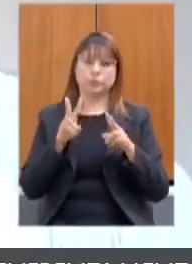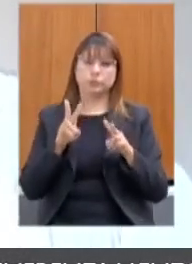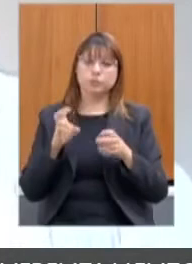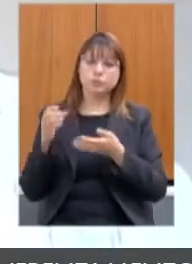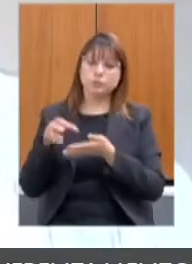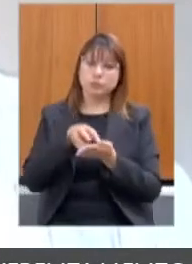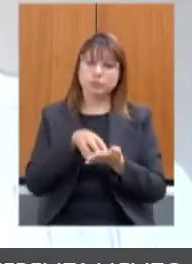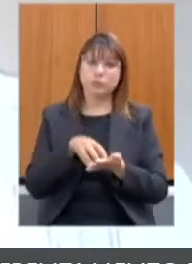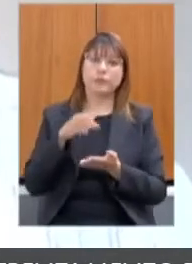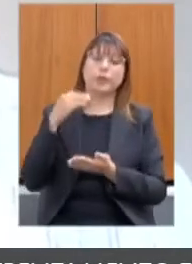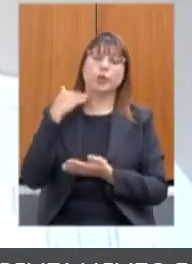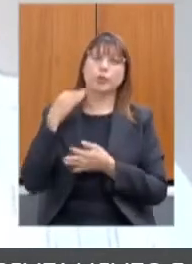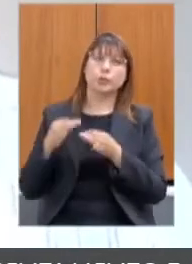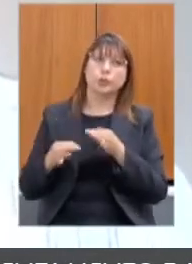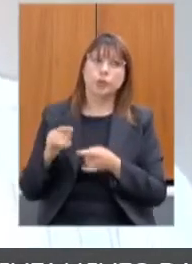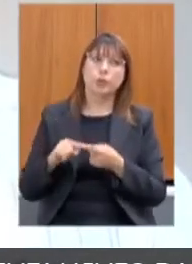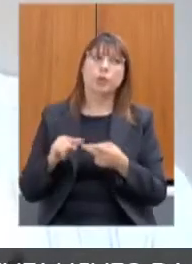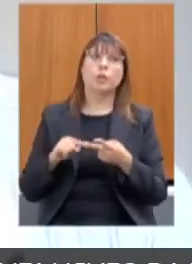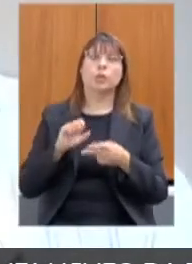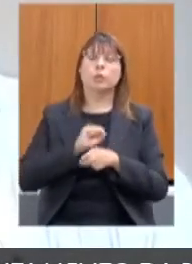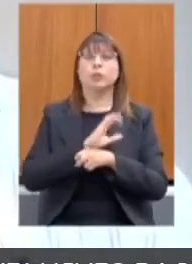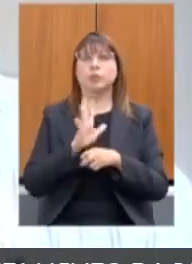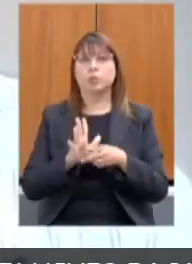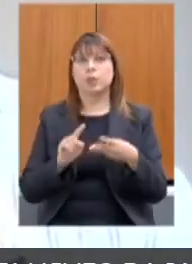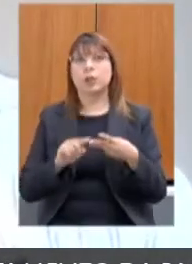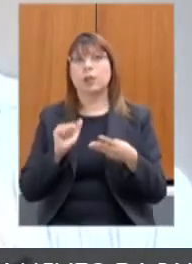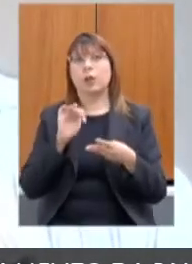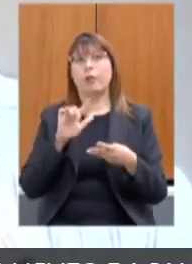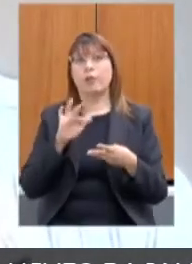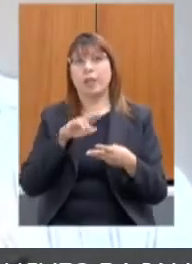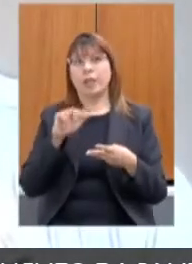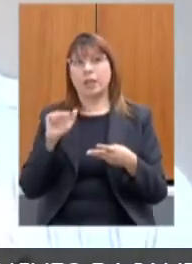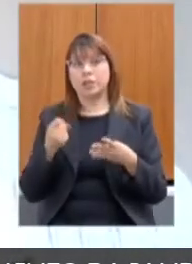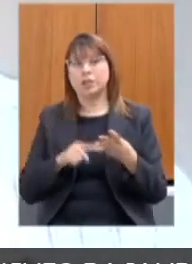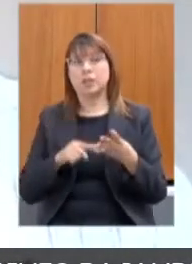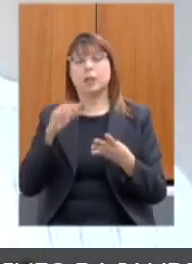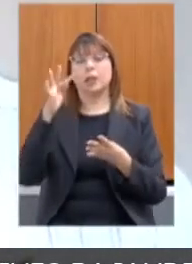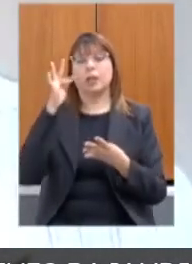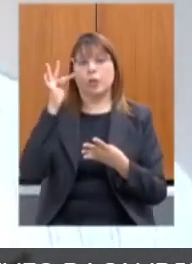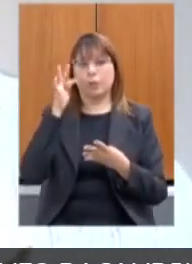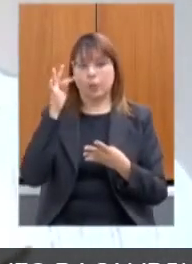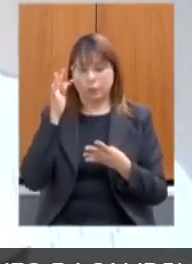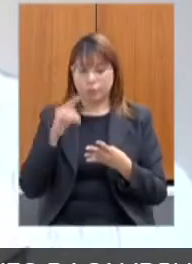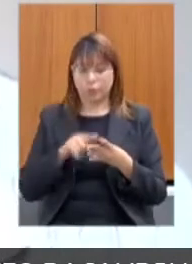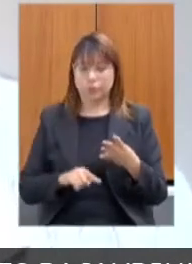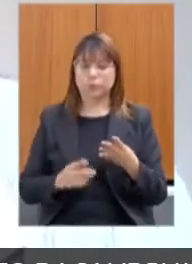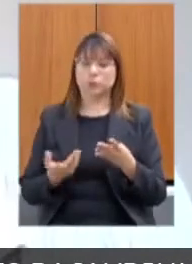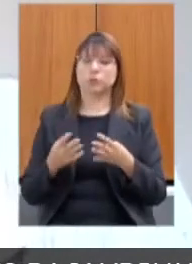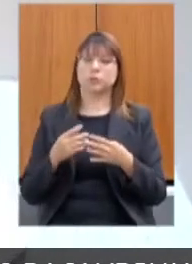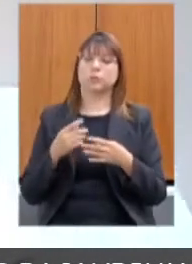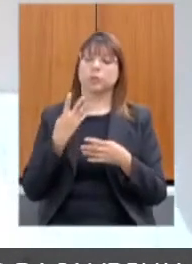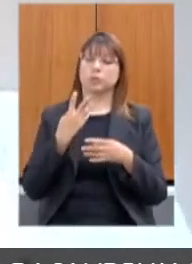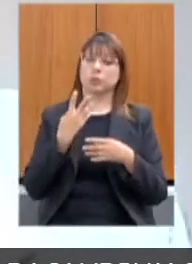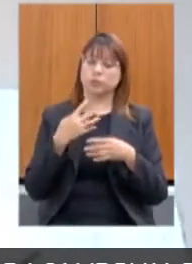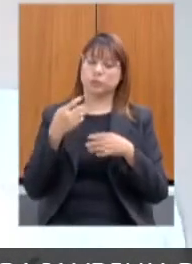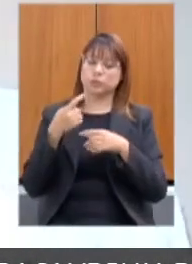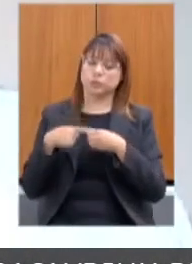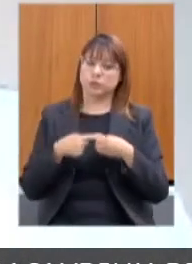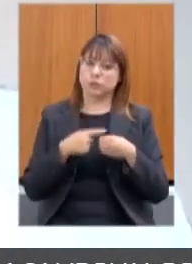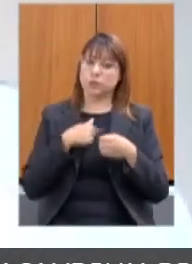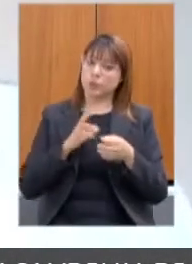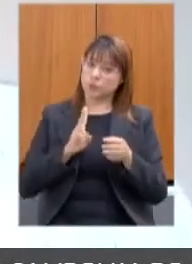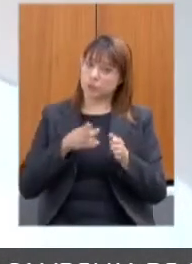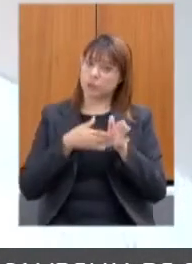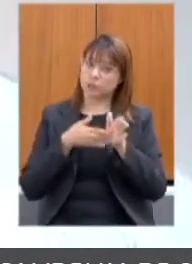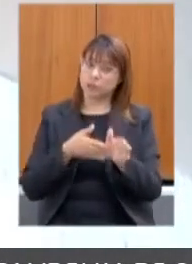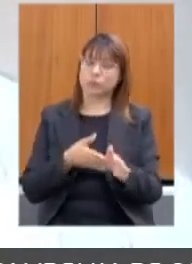referência em Juiz de Fora, Montes Claros, Alfenas e Teloflotone. Eu acompanho muitos centros de referência de direitos humanos